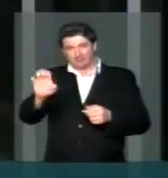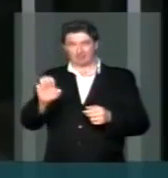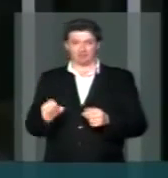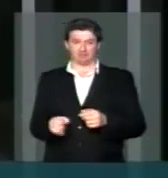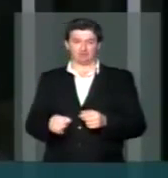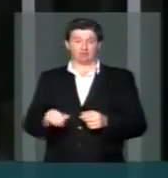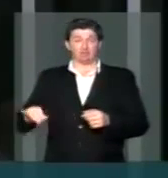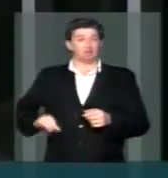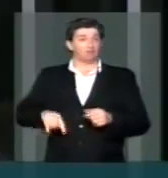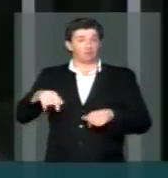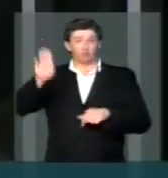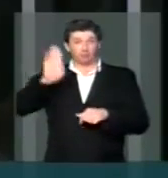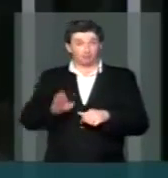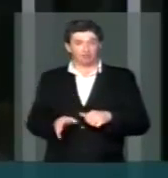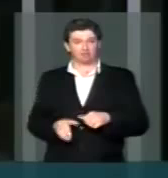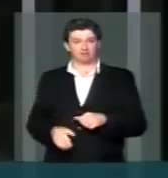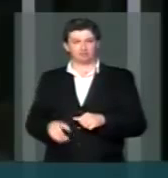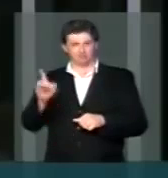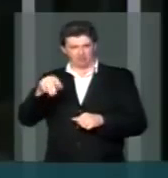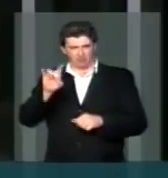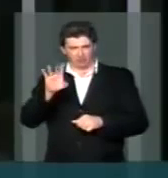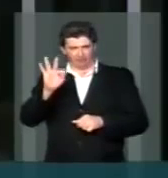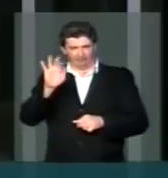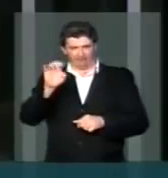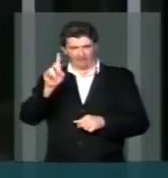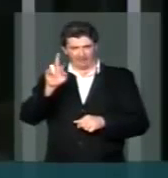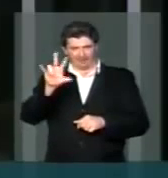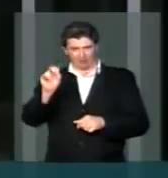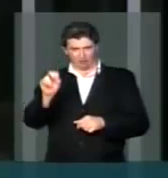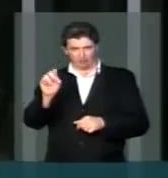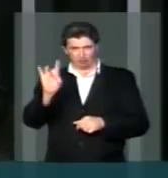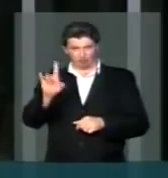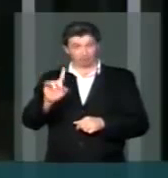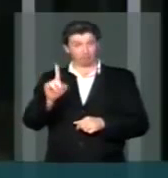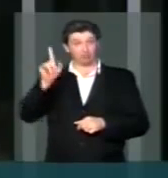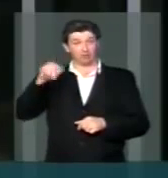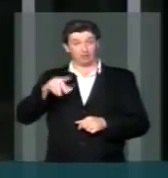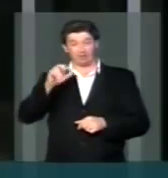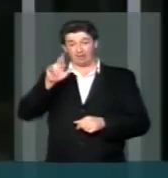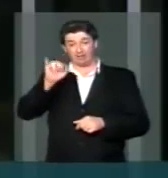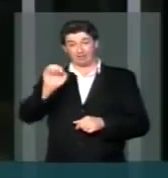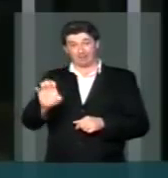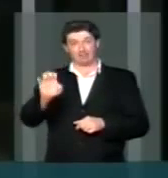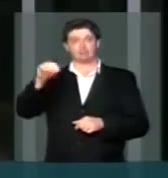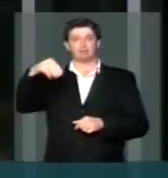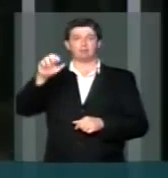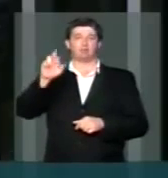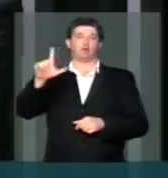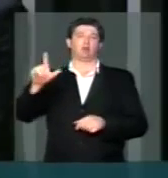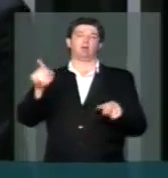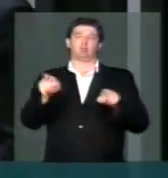crise que assola este país, que não é só a crise federativa, é também a crise moral. Muito obrigado.